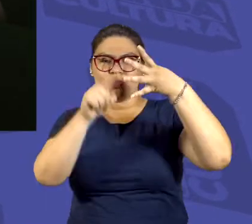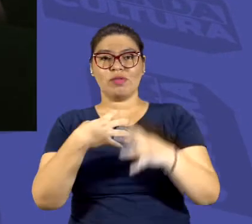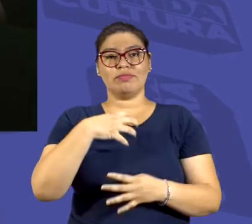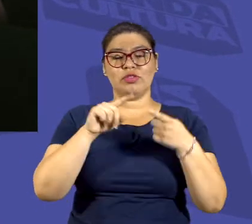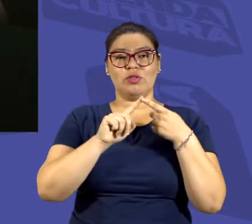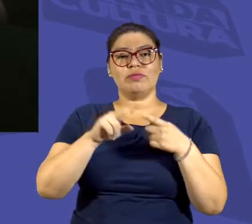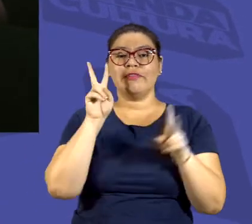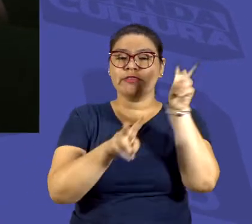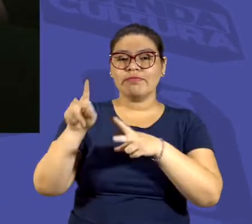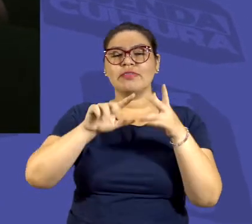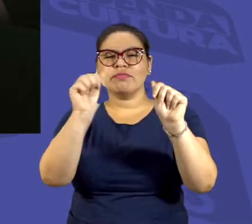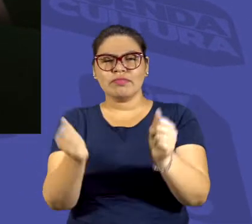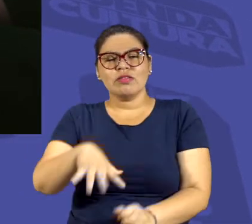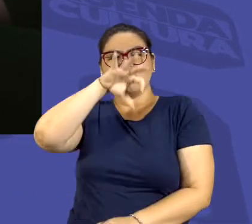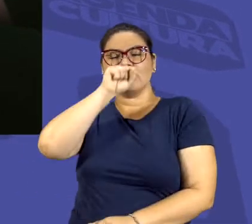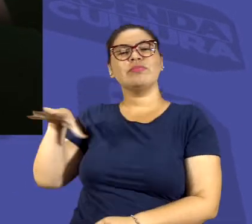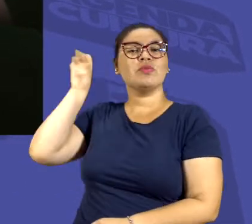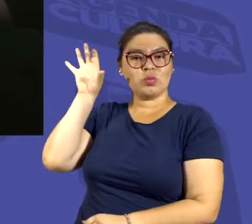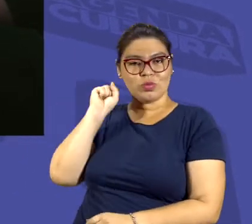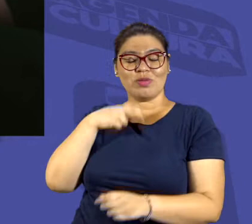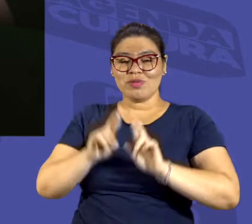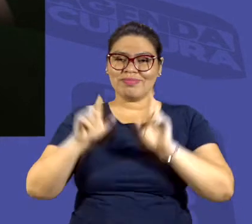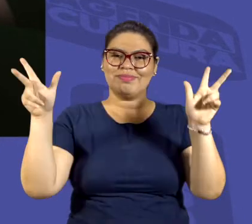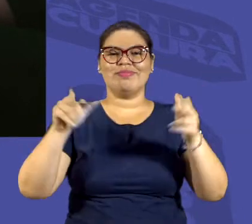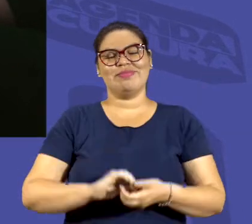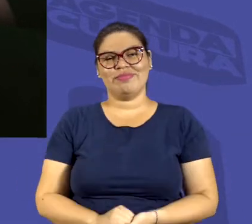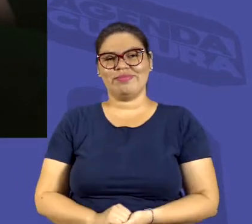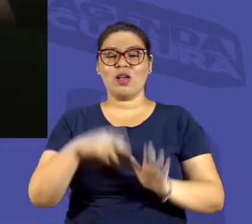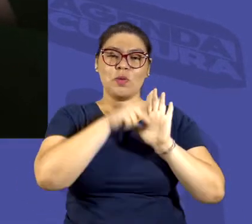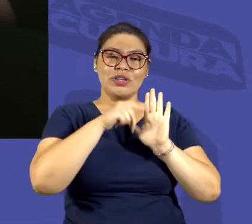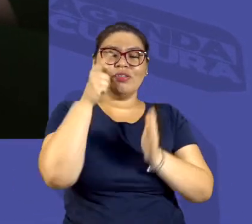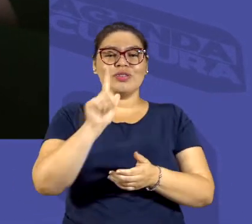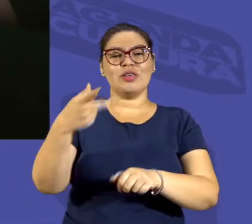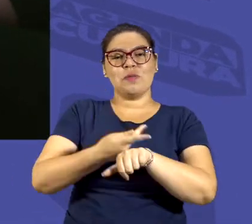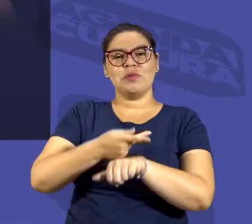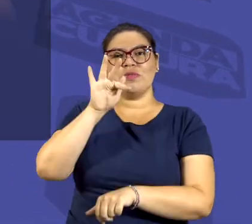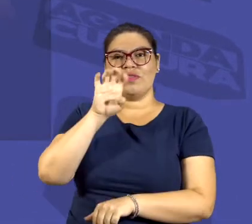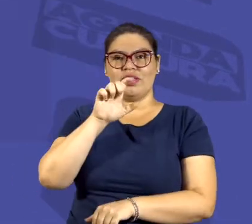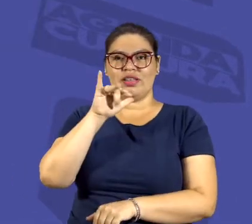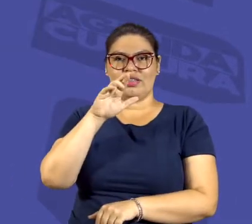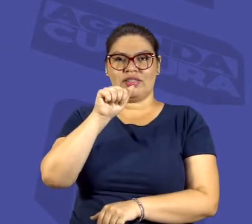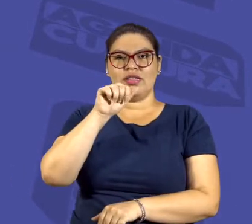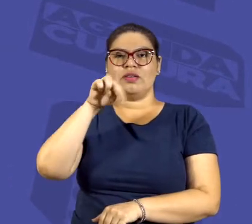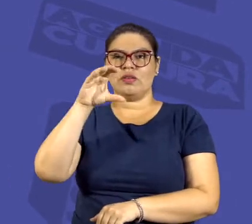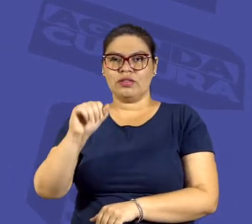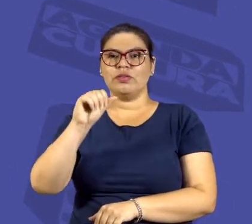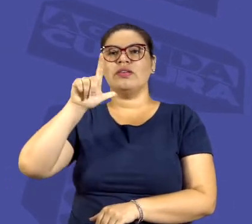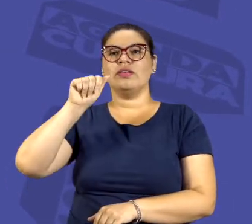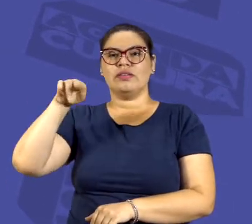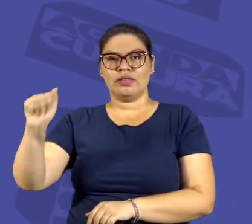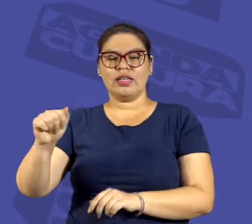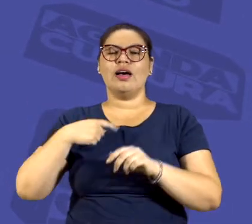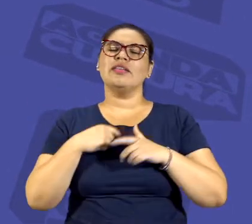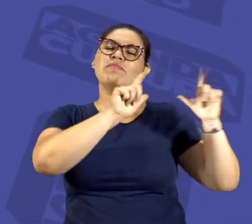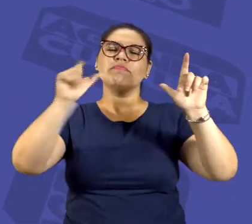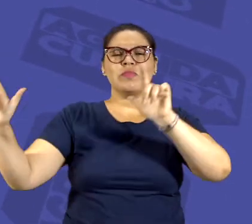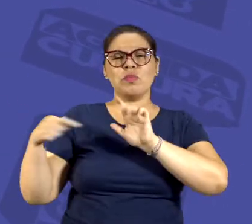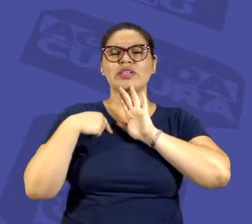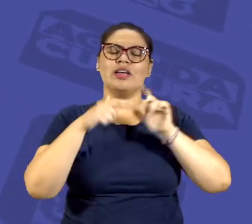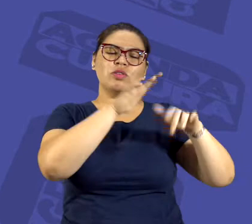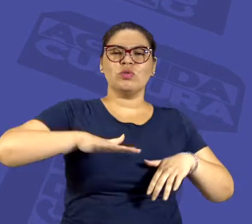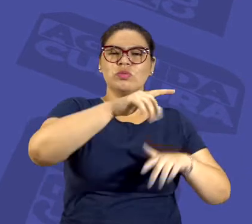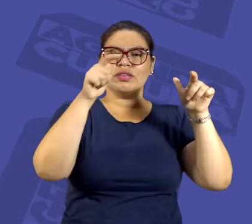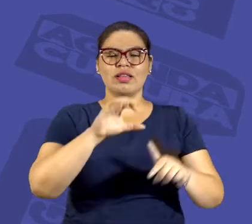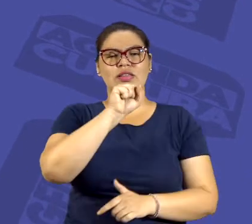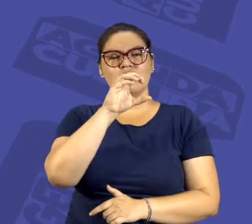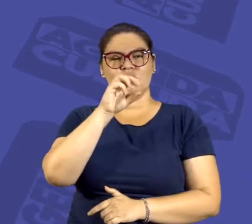contemplado no Prêmio Feliciano Lana. A amostra está em cartaz no espaço Casa Som Amazônia, com visitação gratuita até dia 22 de dezembro, de